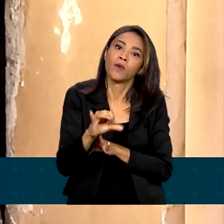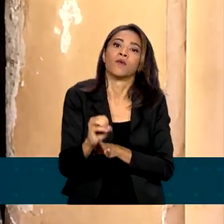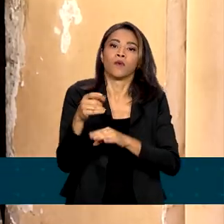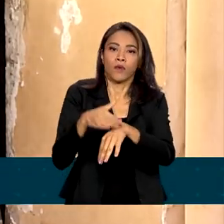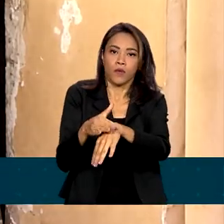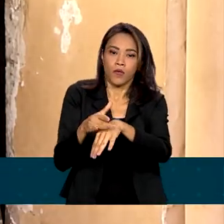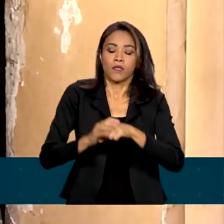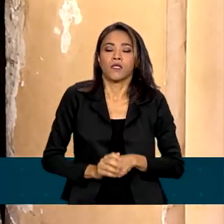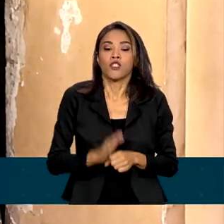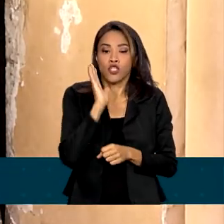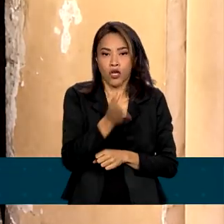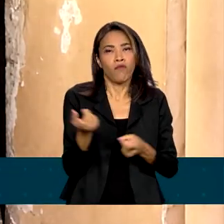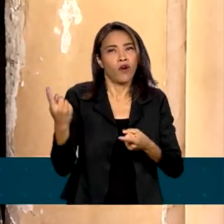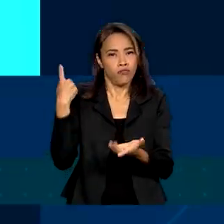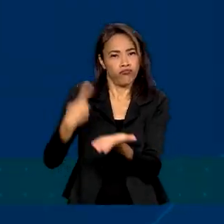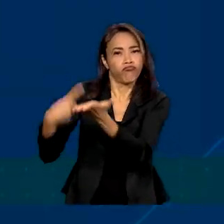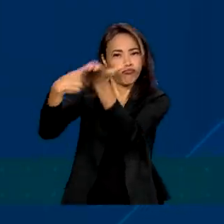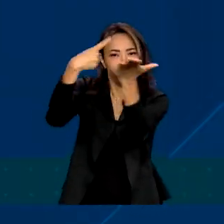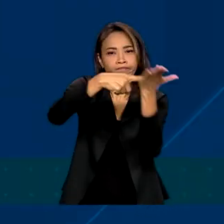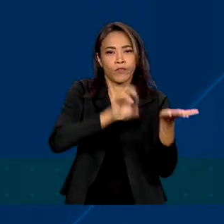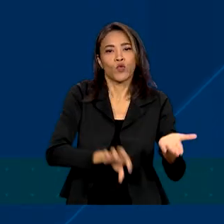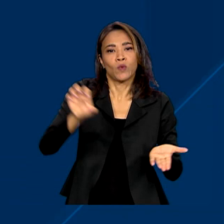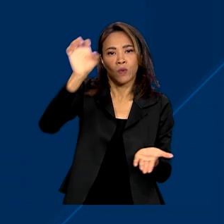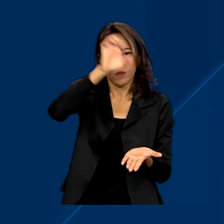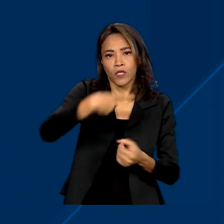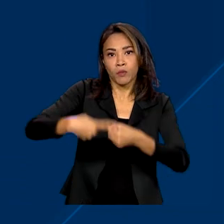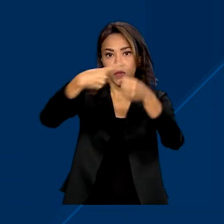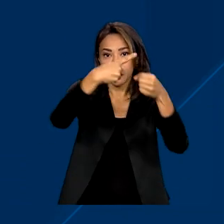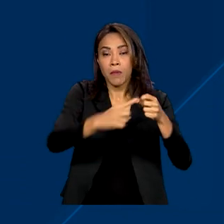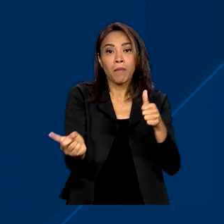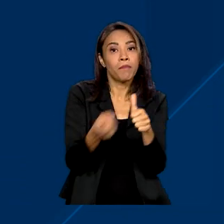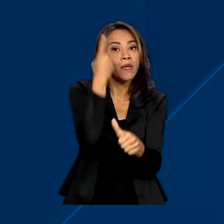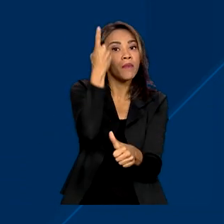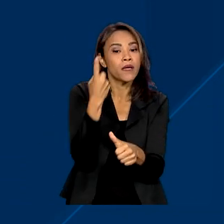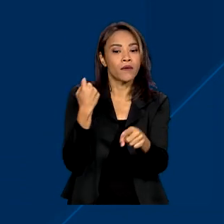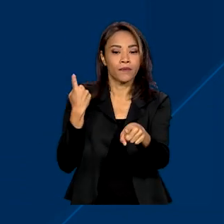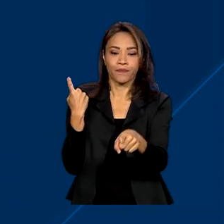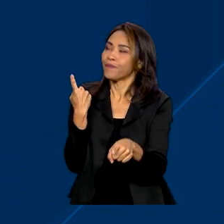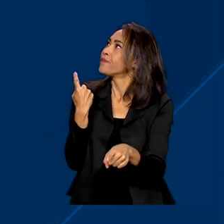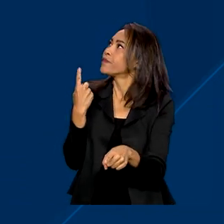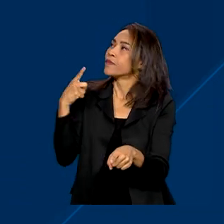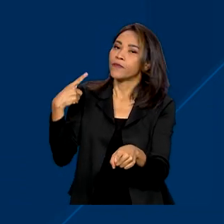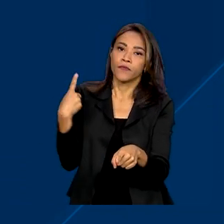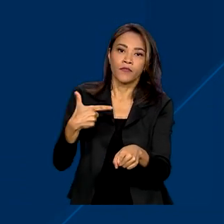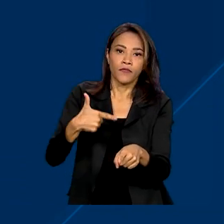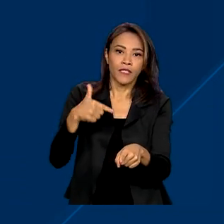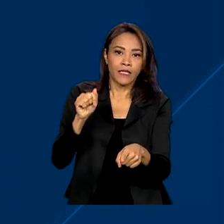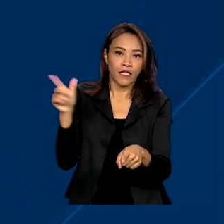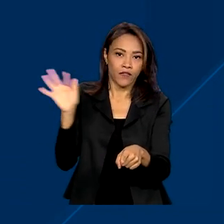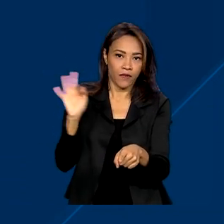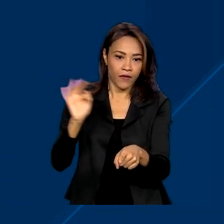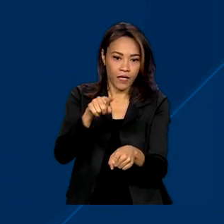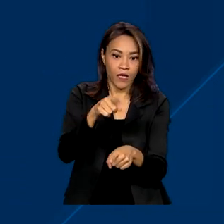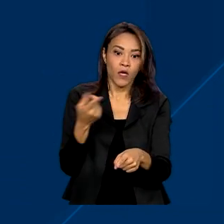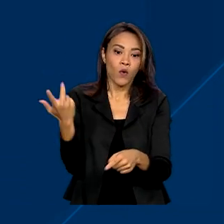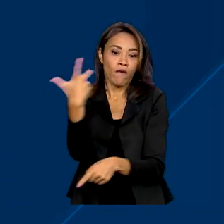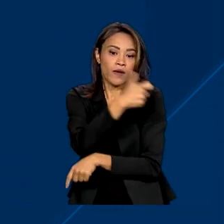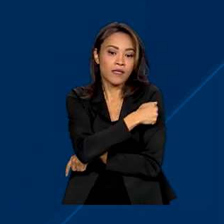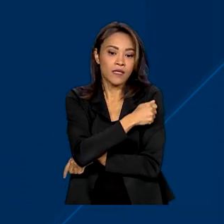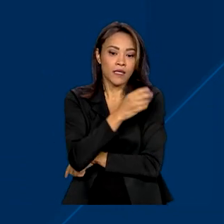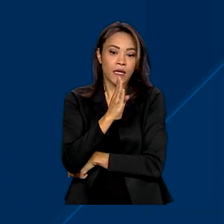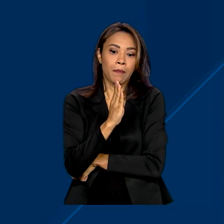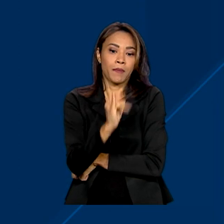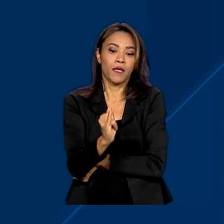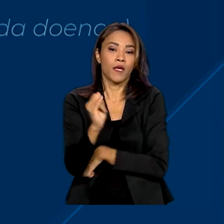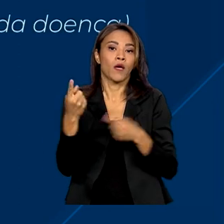com o apoio de estados e municípios. A primeira ação será no dia 27 de fevereiro, com a aplicação da vacina bivalente contra a